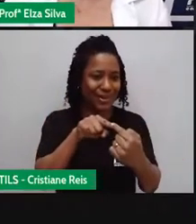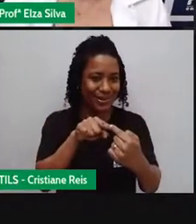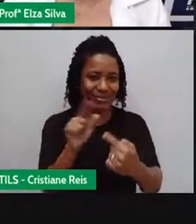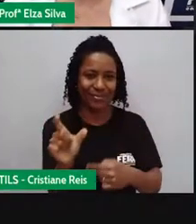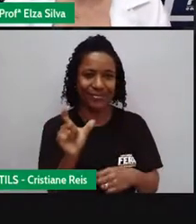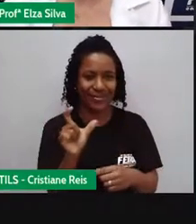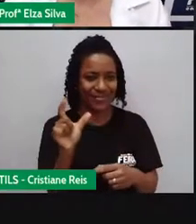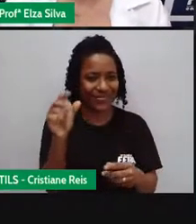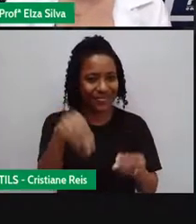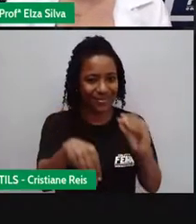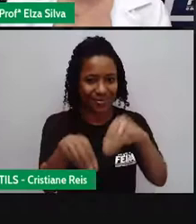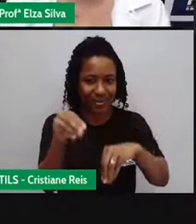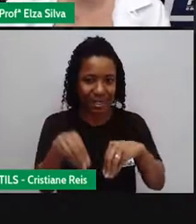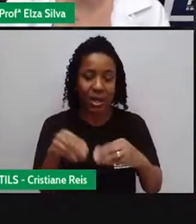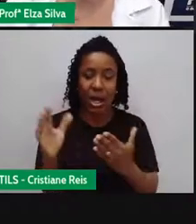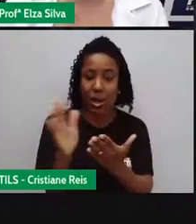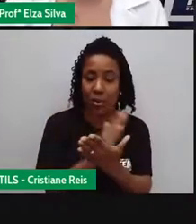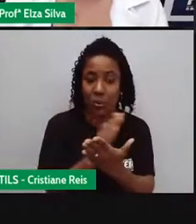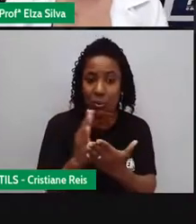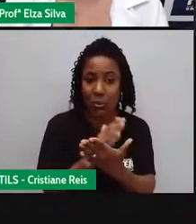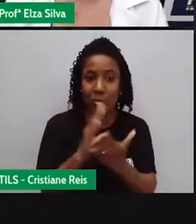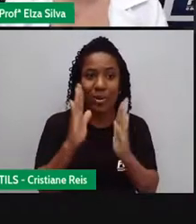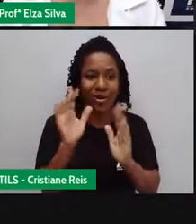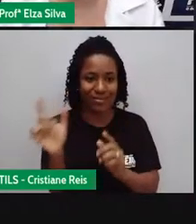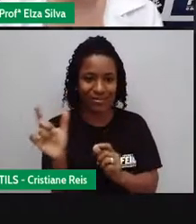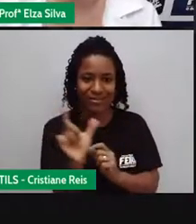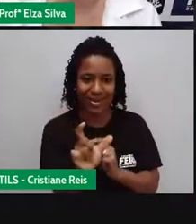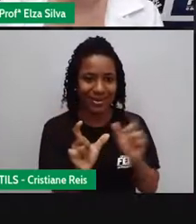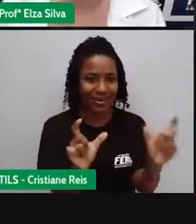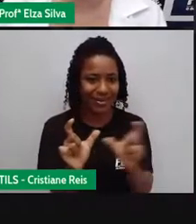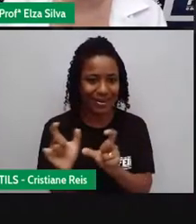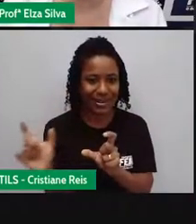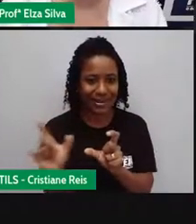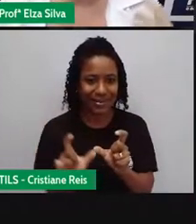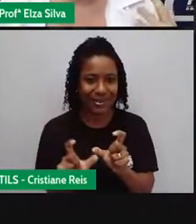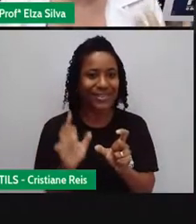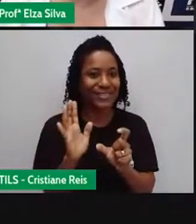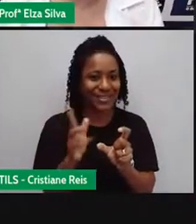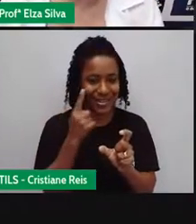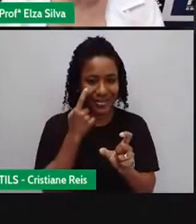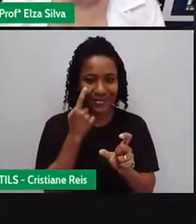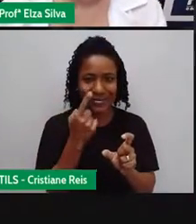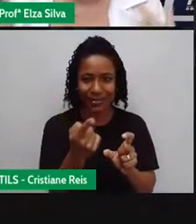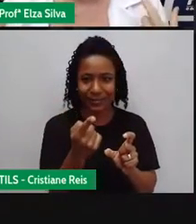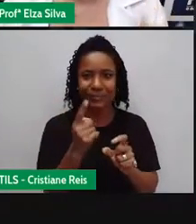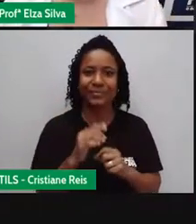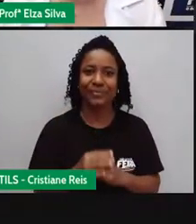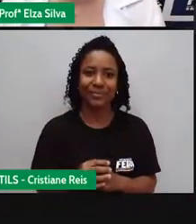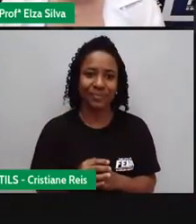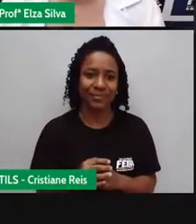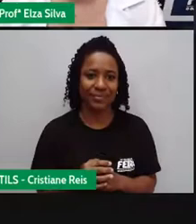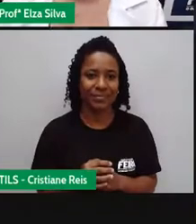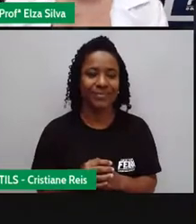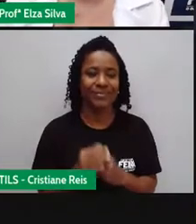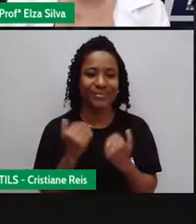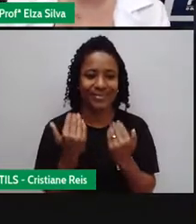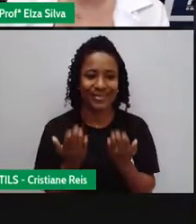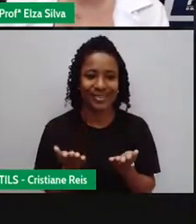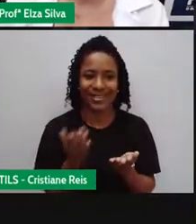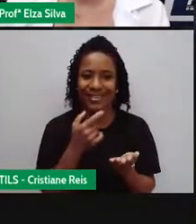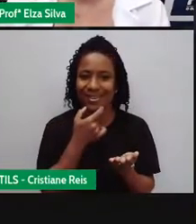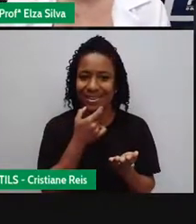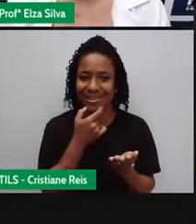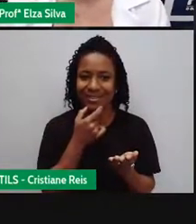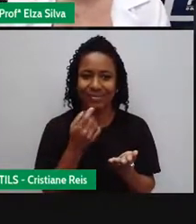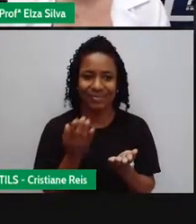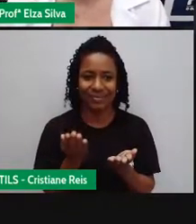vejam que eu já coloquei Algumas palavras-chave Que nós aprendemos Na aula de hoje Bronze Gold Flex